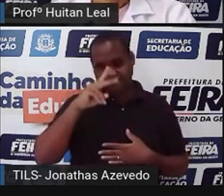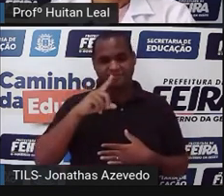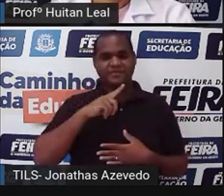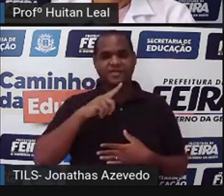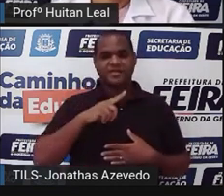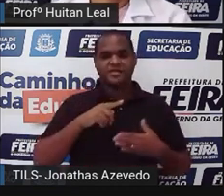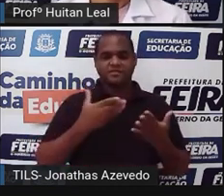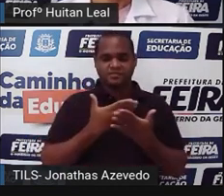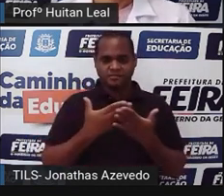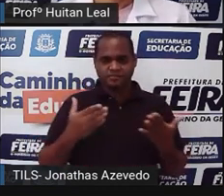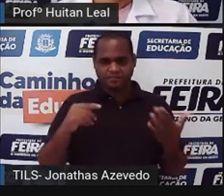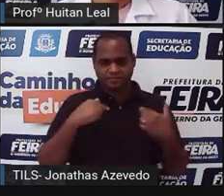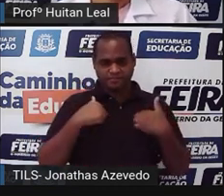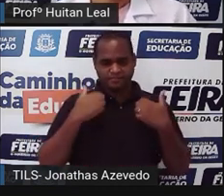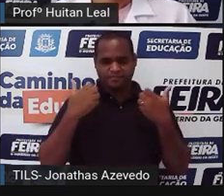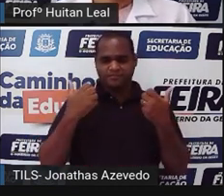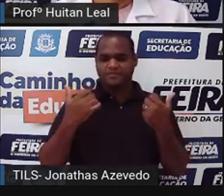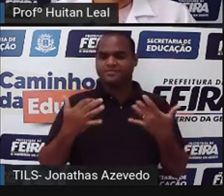é um conto